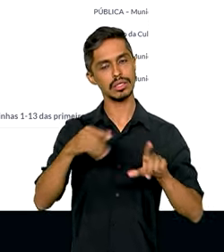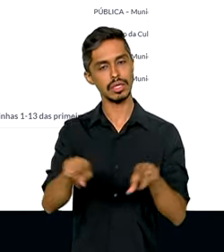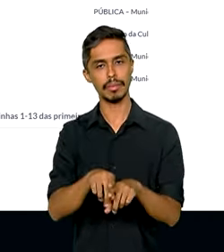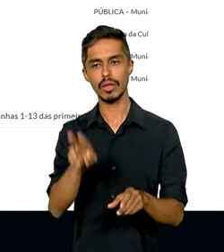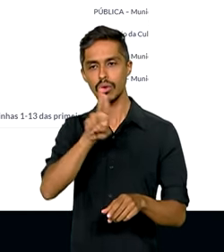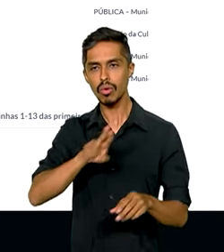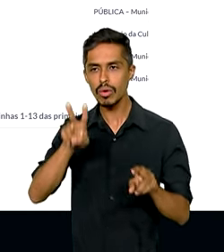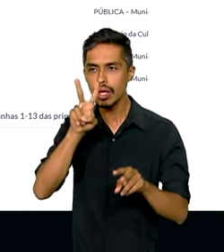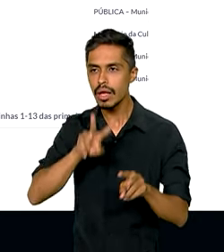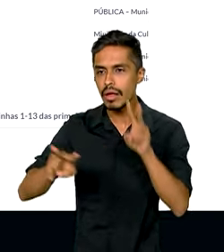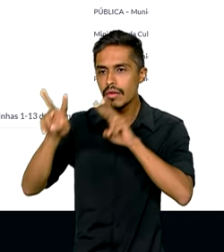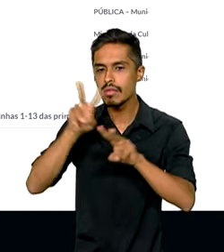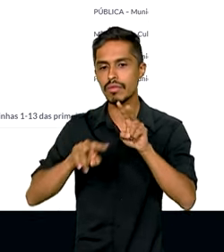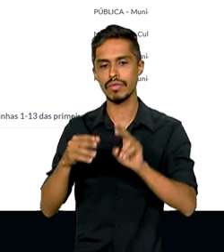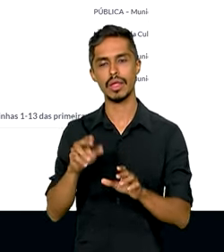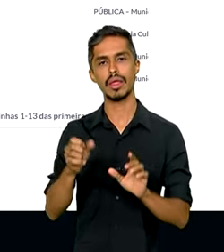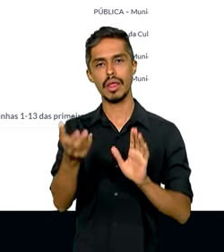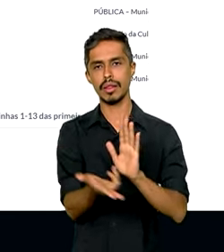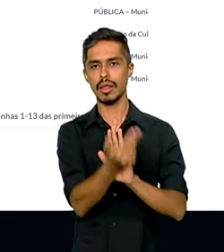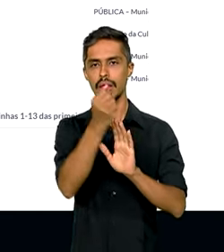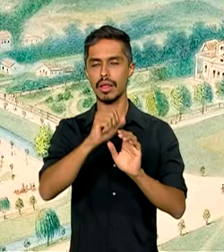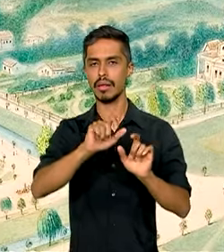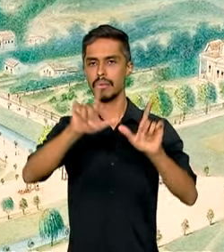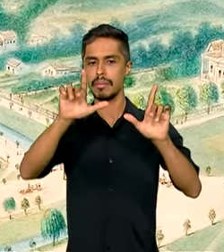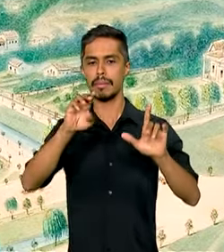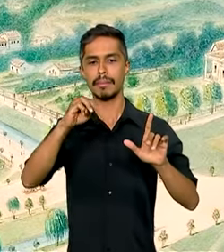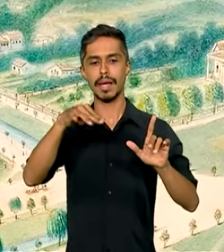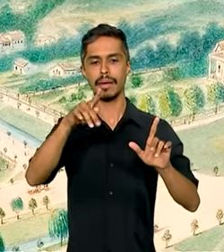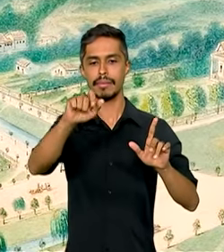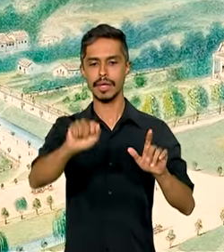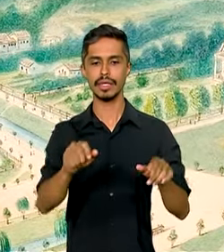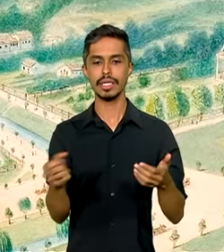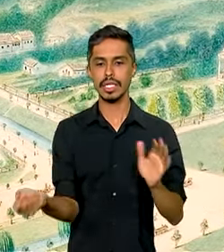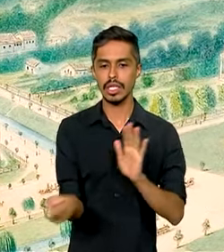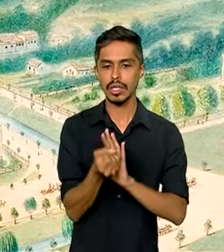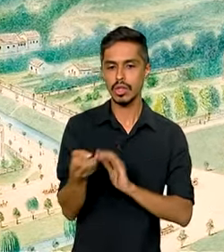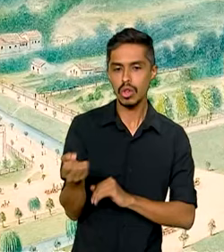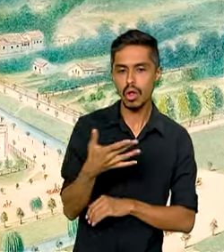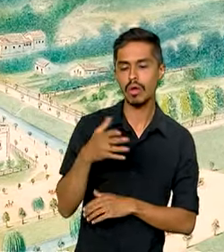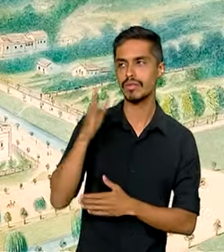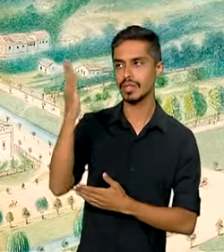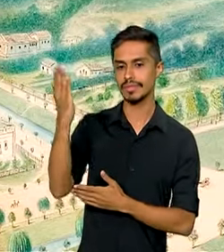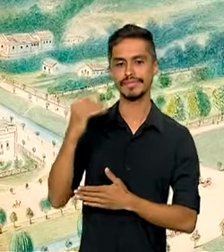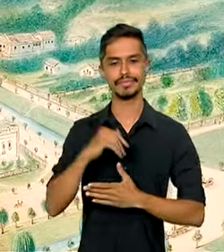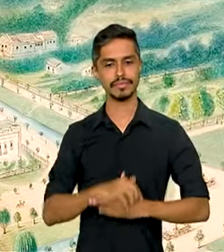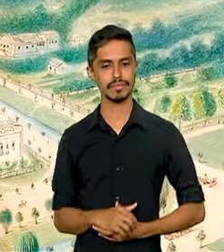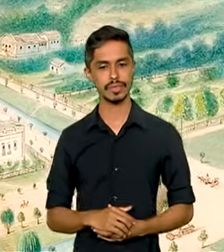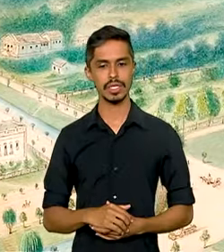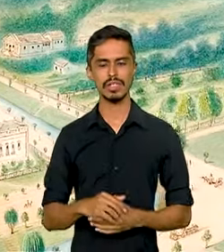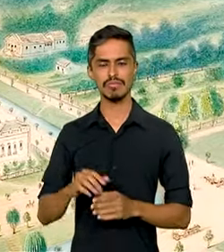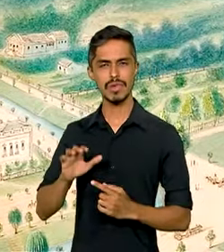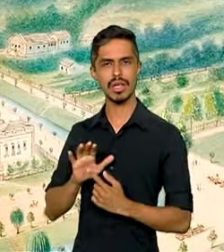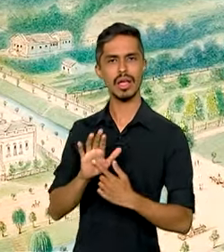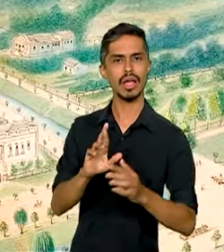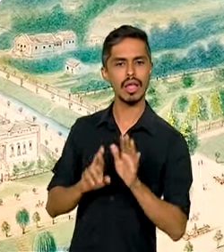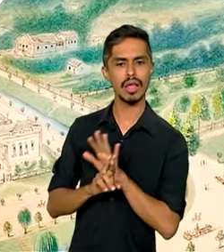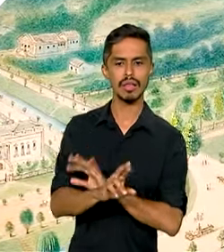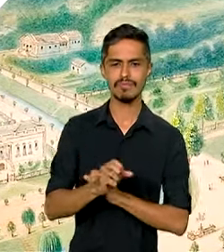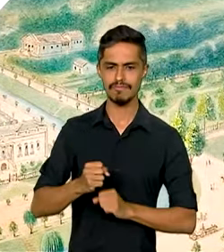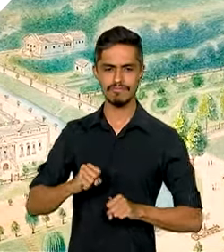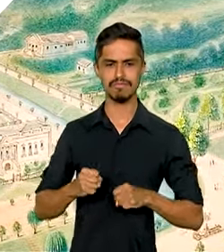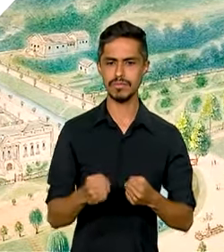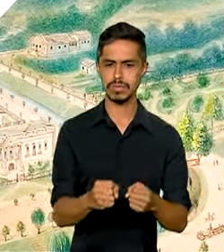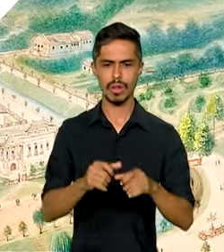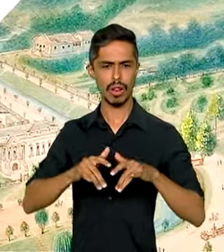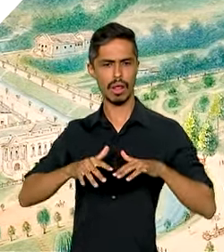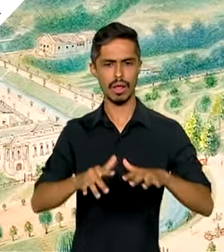mapas e dados cadastrais. E a nova logomarca do IBRAM traz uma representação vibrante da trajetória